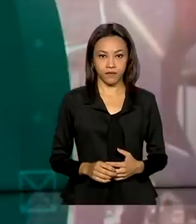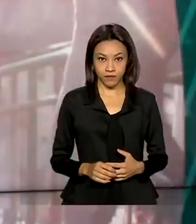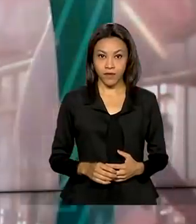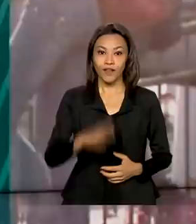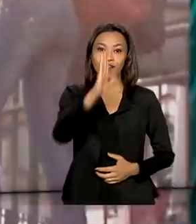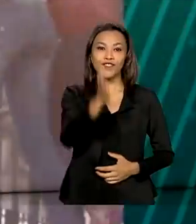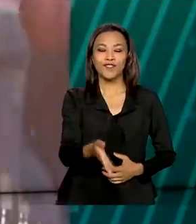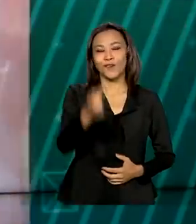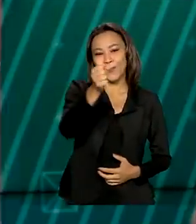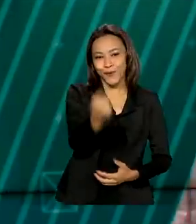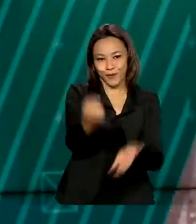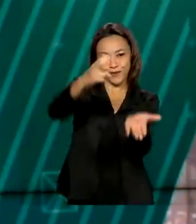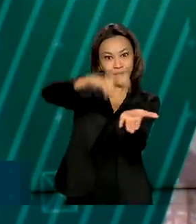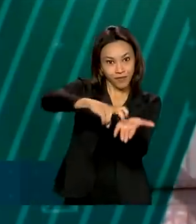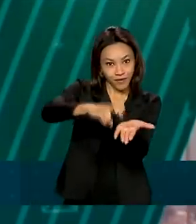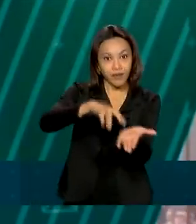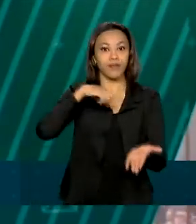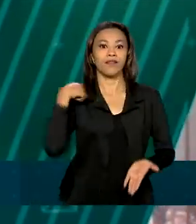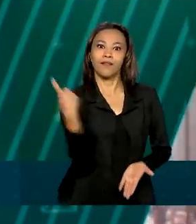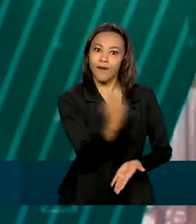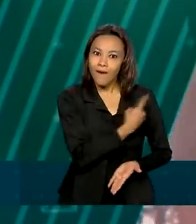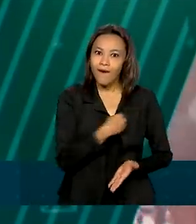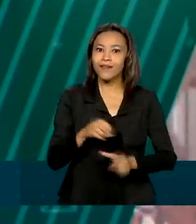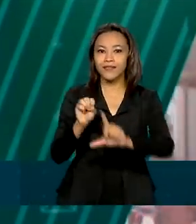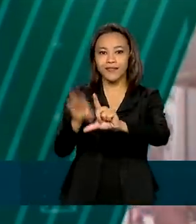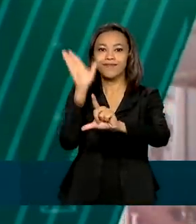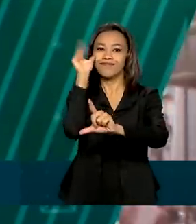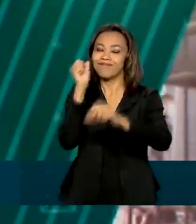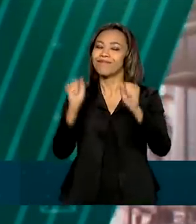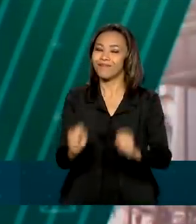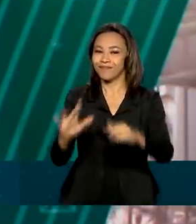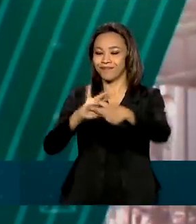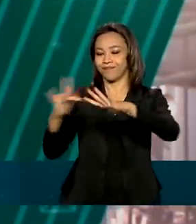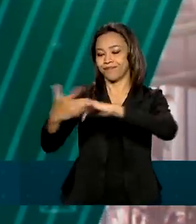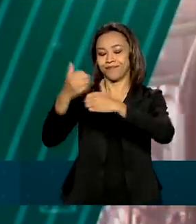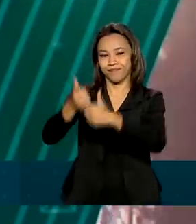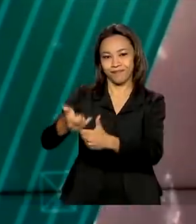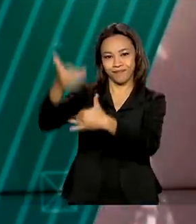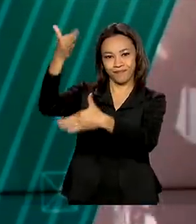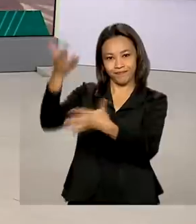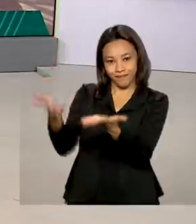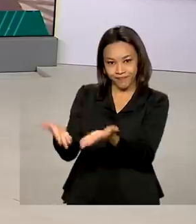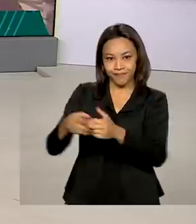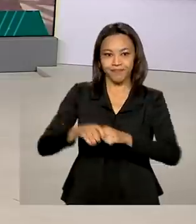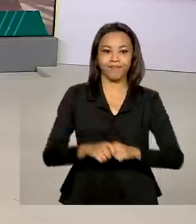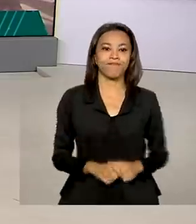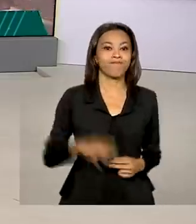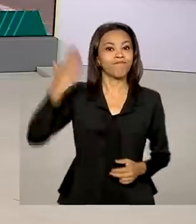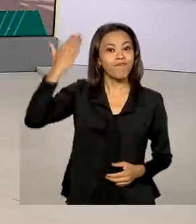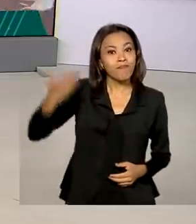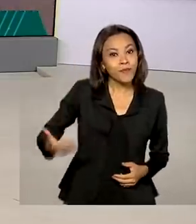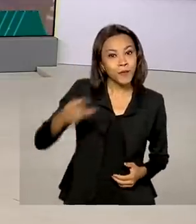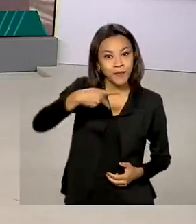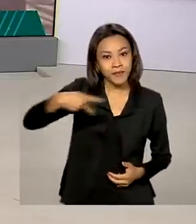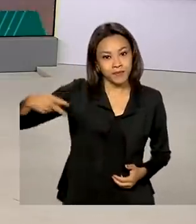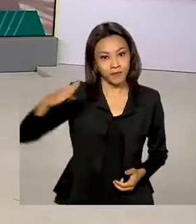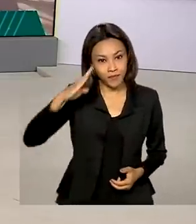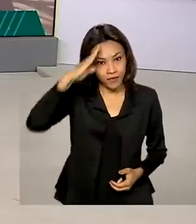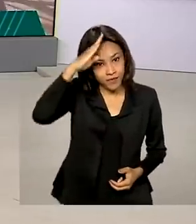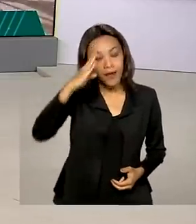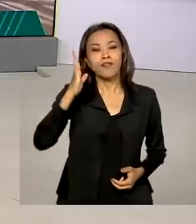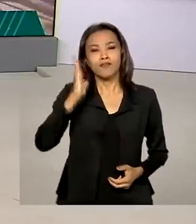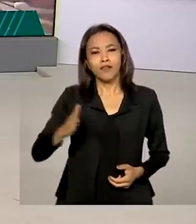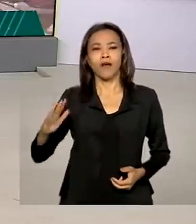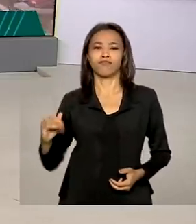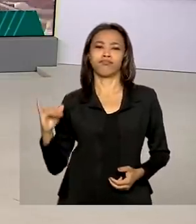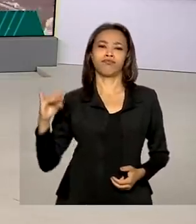São 8 horas da manhã e nós estamos ao vivo também pelas redes sociais. O presidente Jair Bolsonaro está